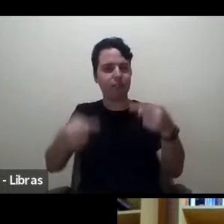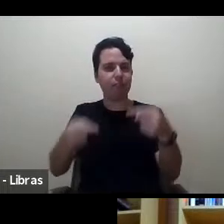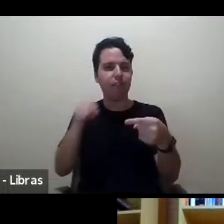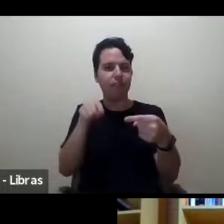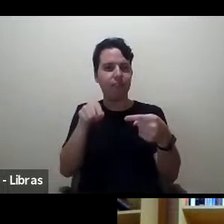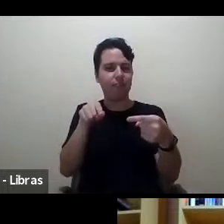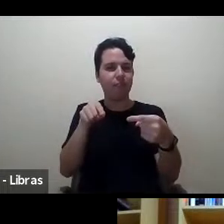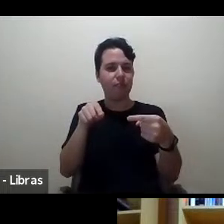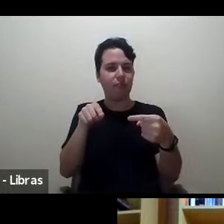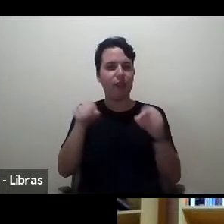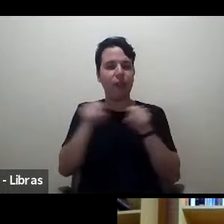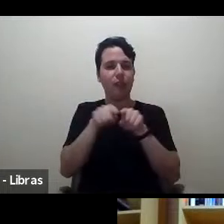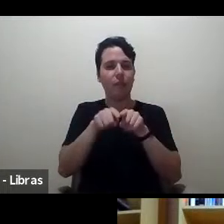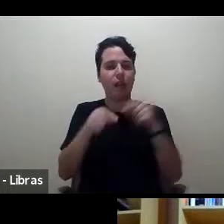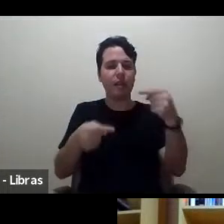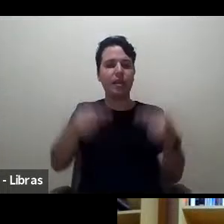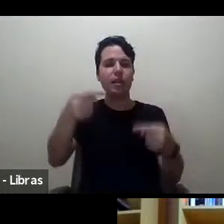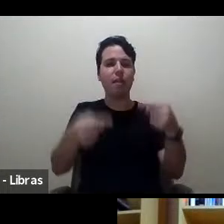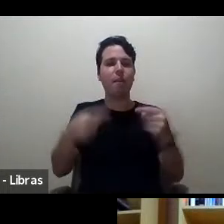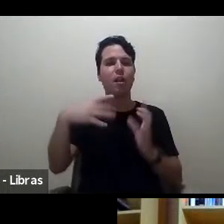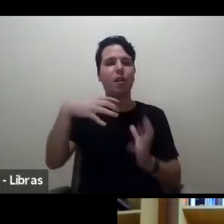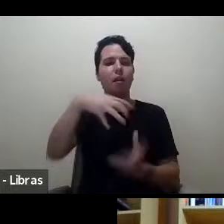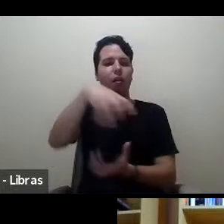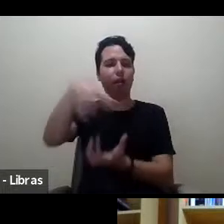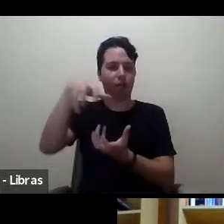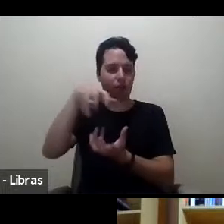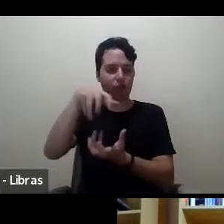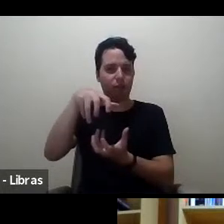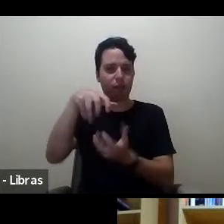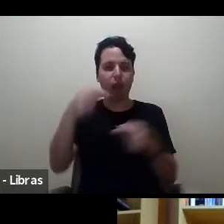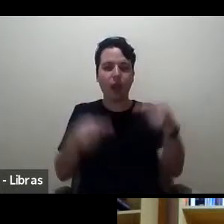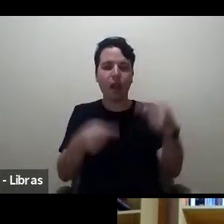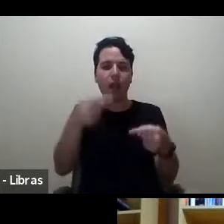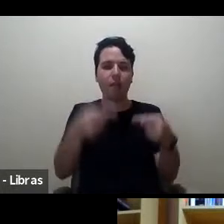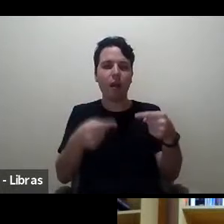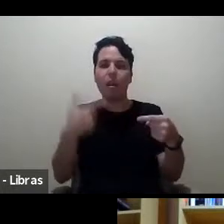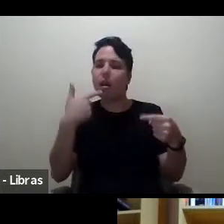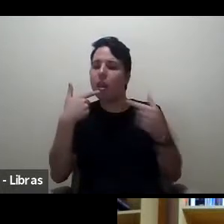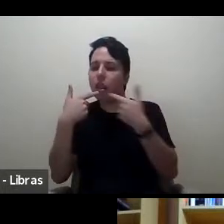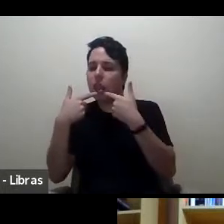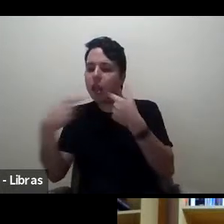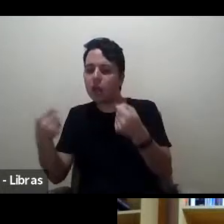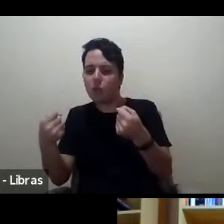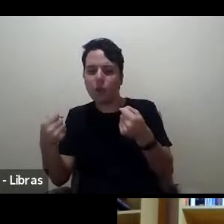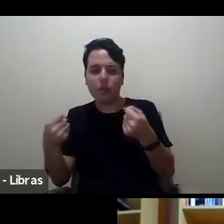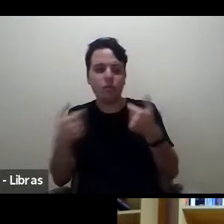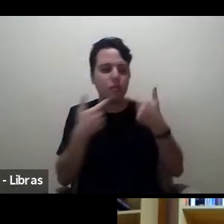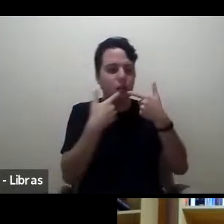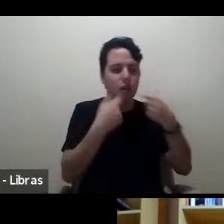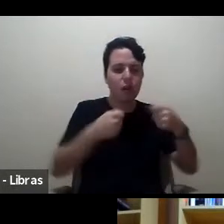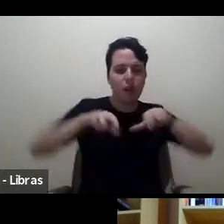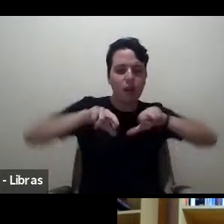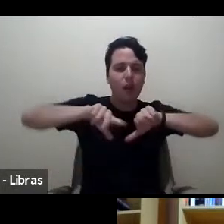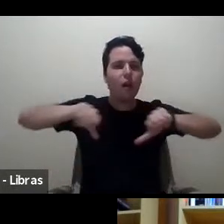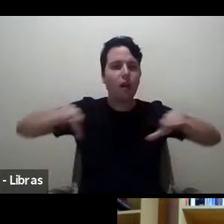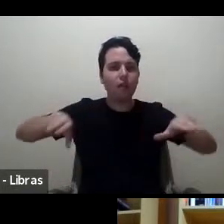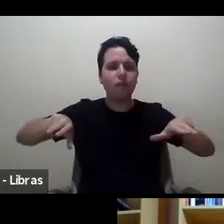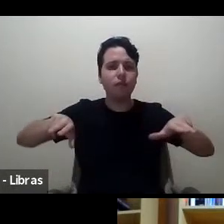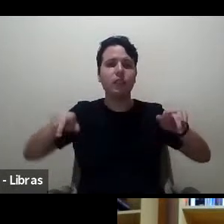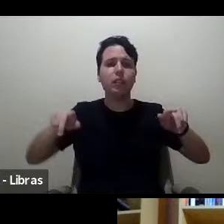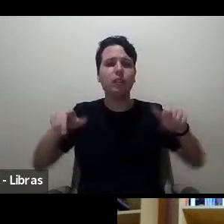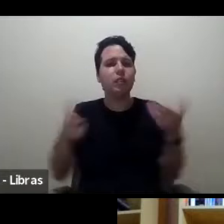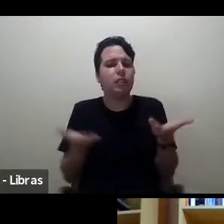mundial assim internacional interlinguístico e tudo inclusive fica para